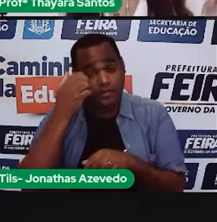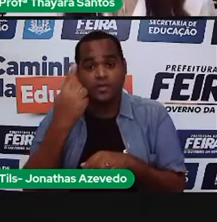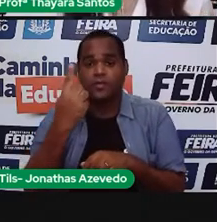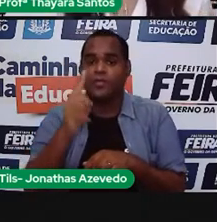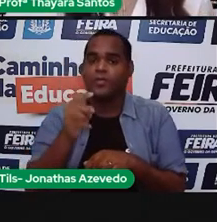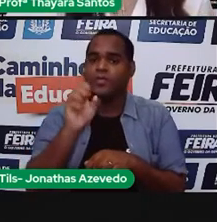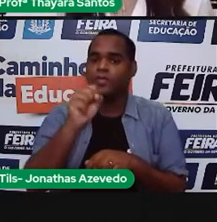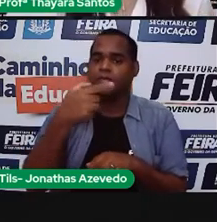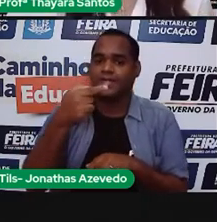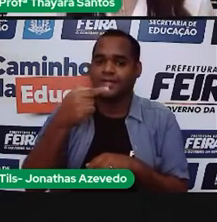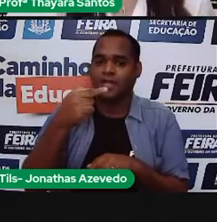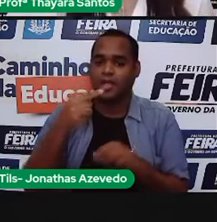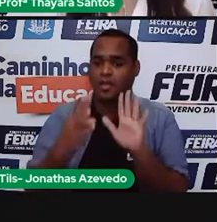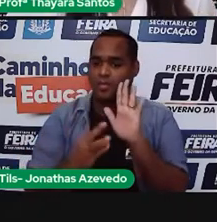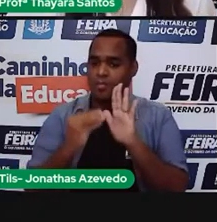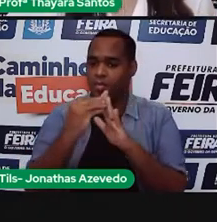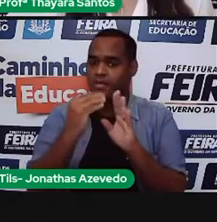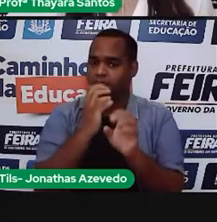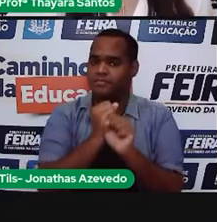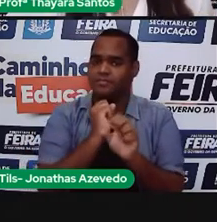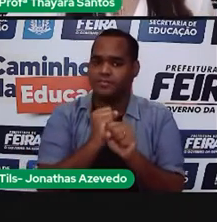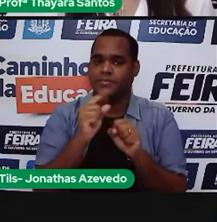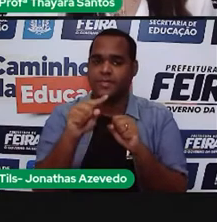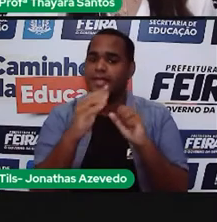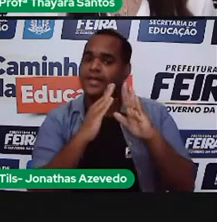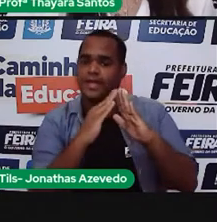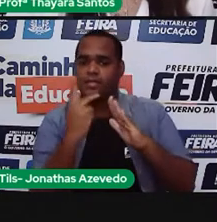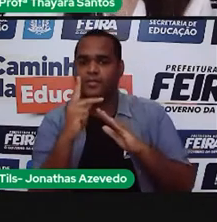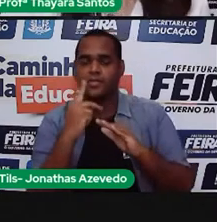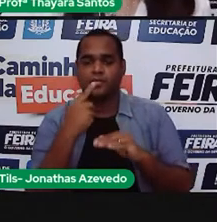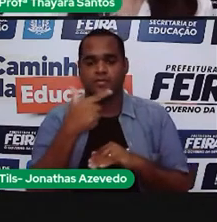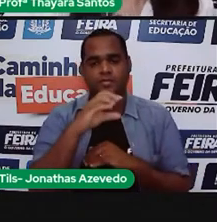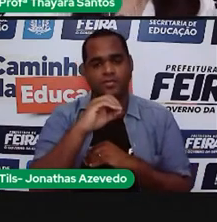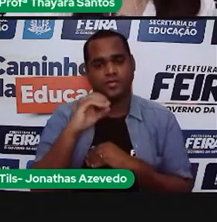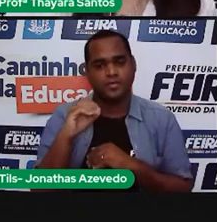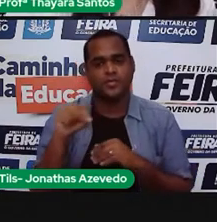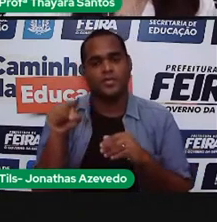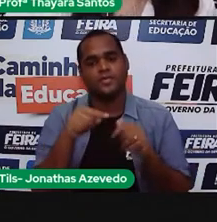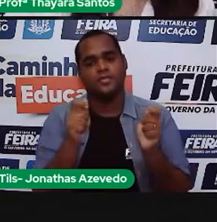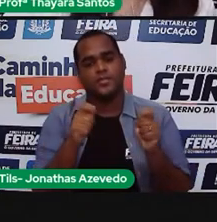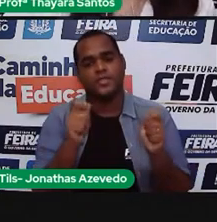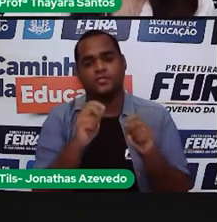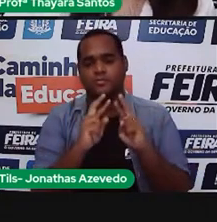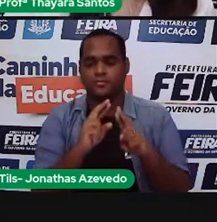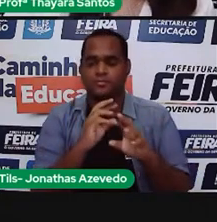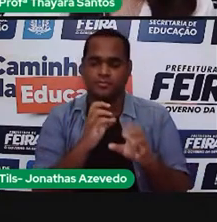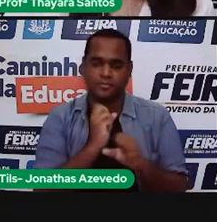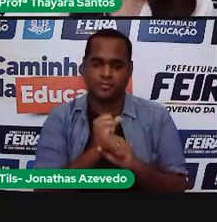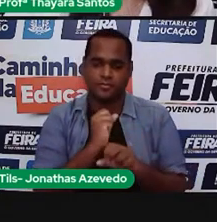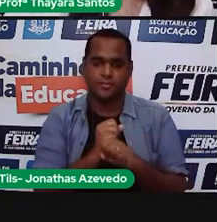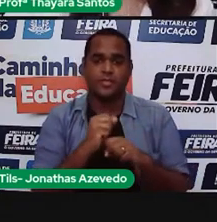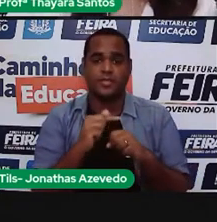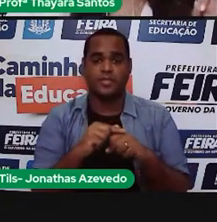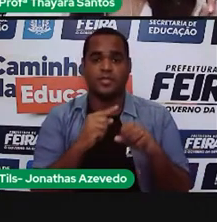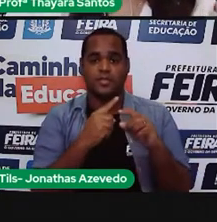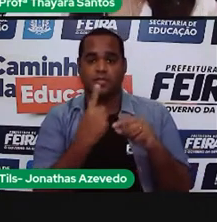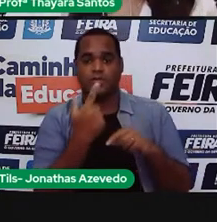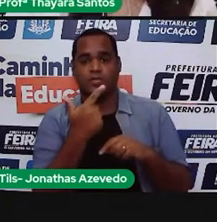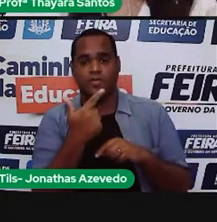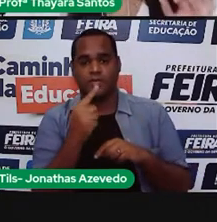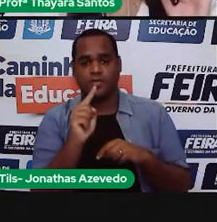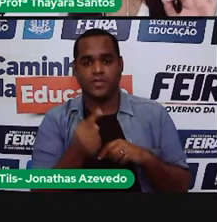,87 adicional na sua conta. Se na sua casa consumiu 200, aí a gente vai ter que multiplicar duas vezes esse 1